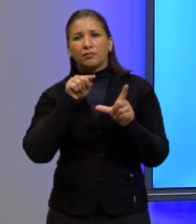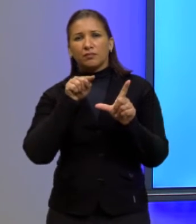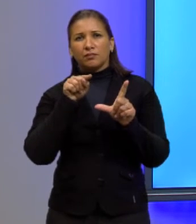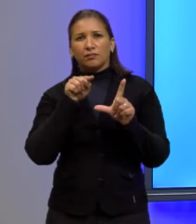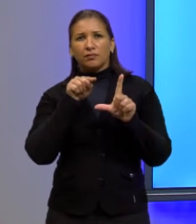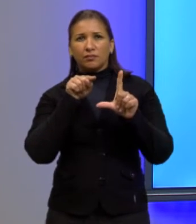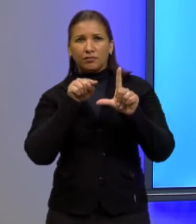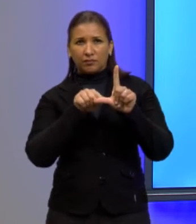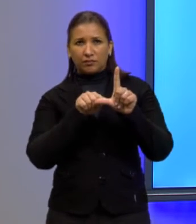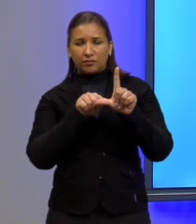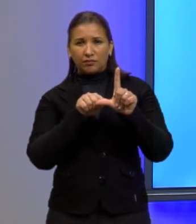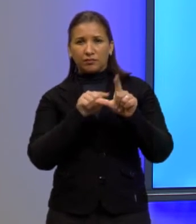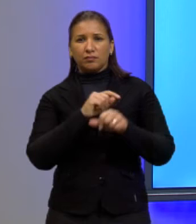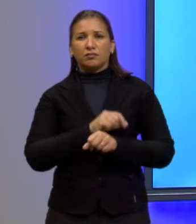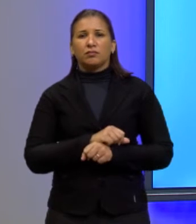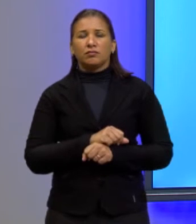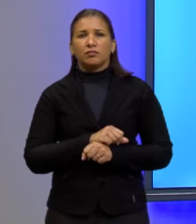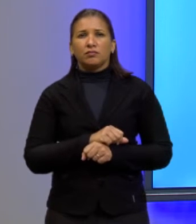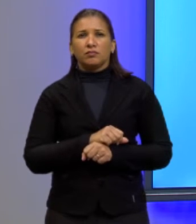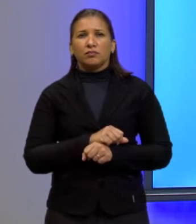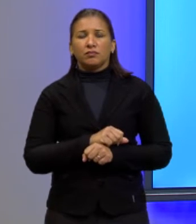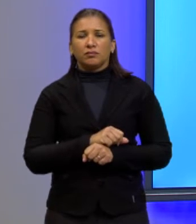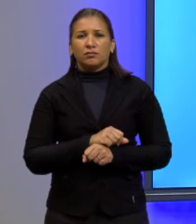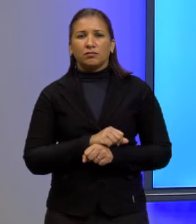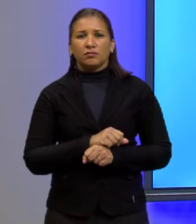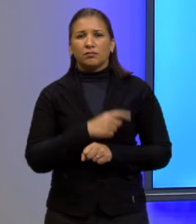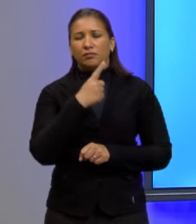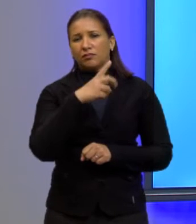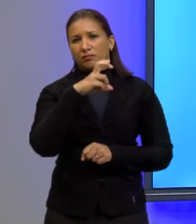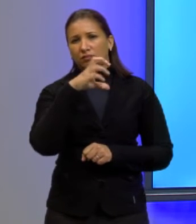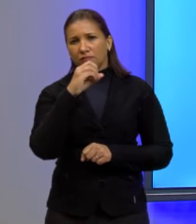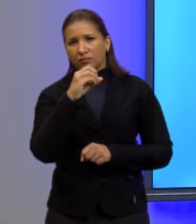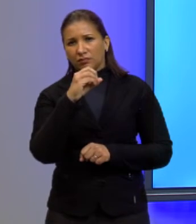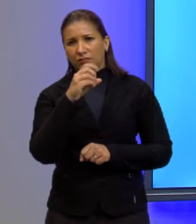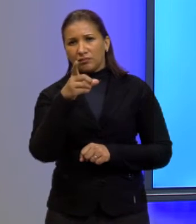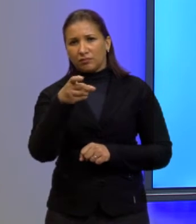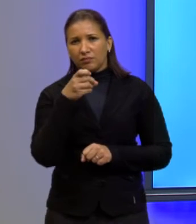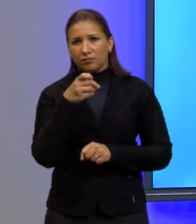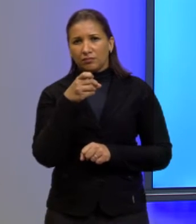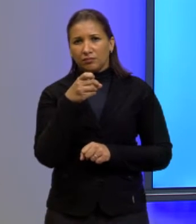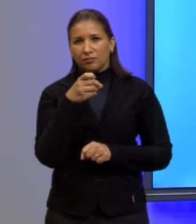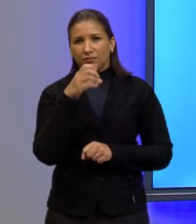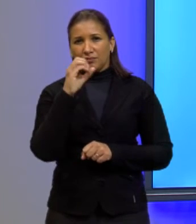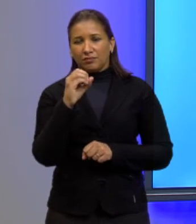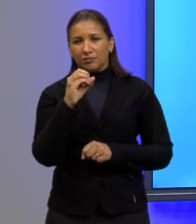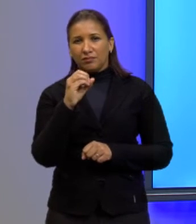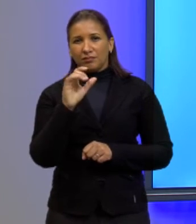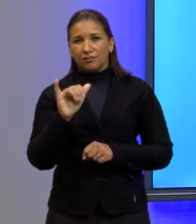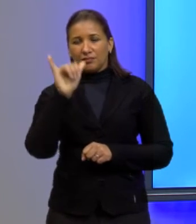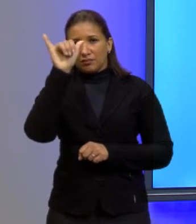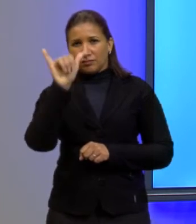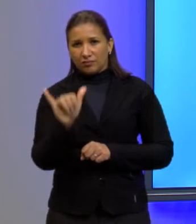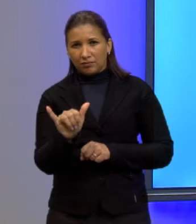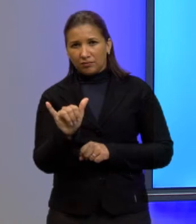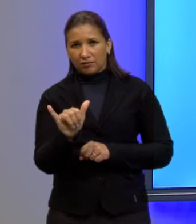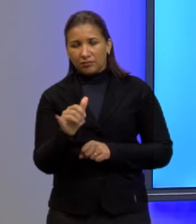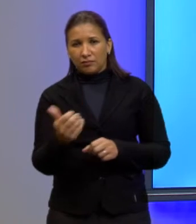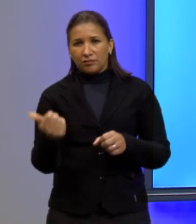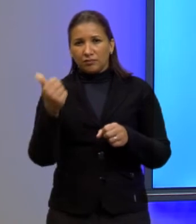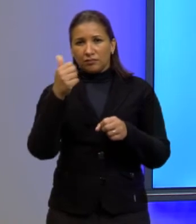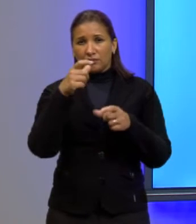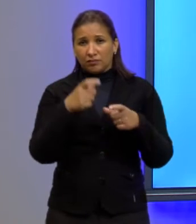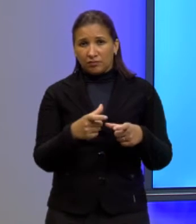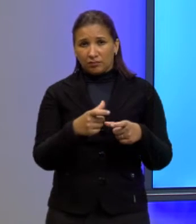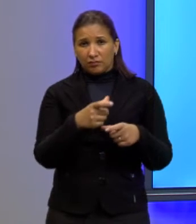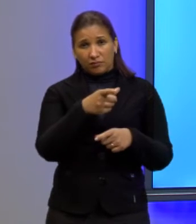ponto o próximo ponto me diz que eu tenho 150 para X e 0 para Y então no lugar do X